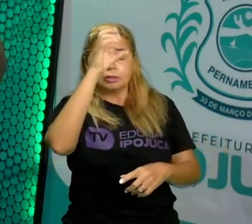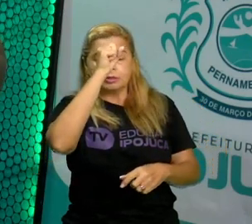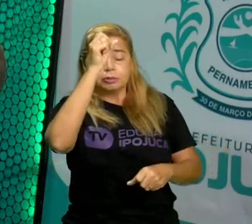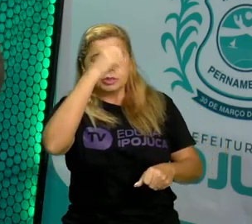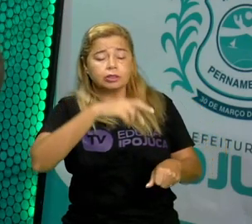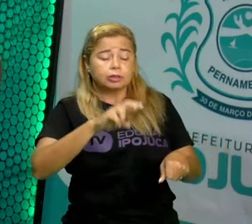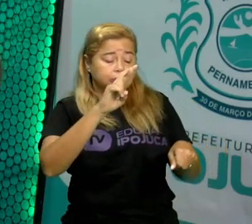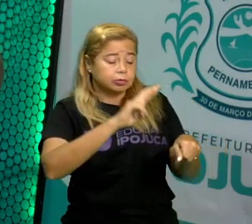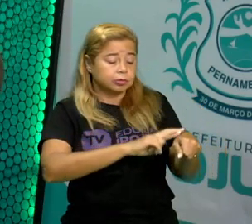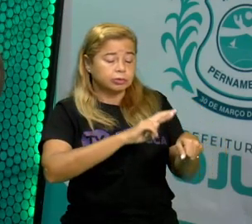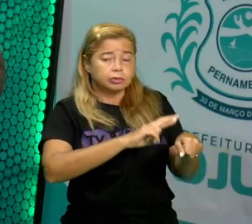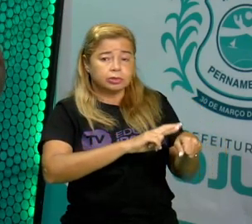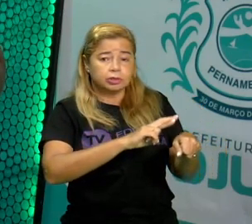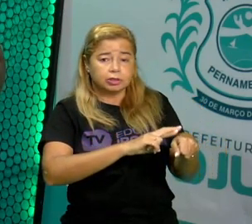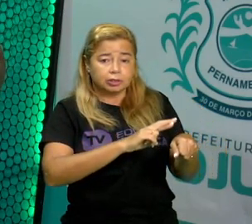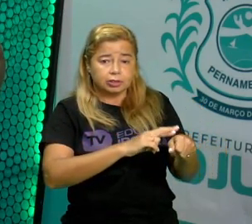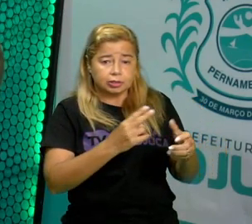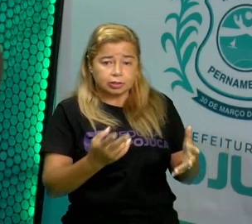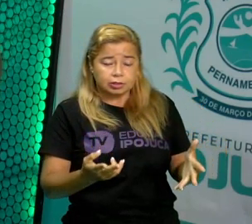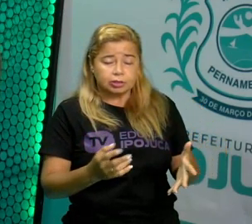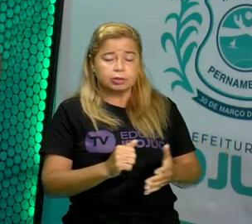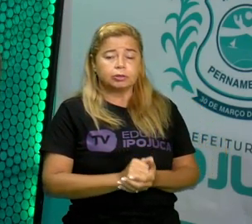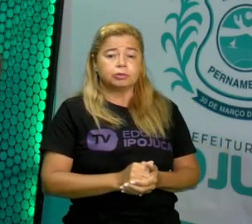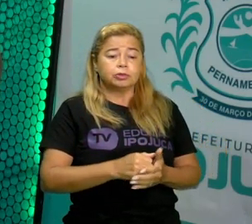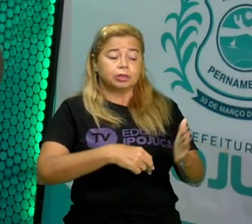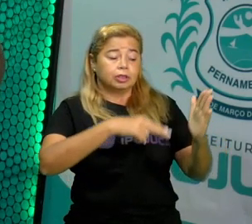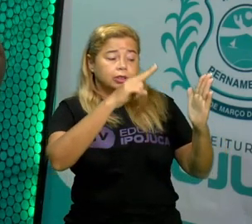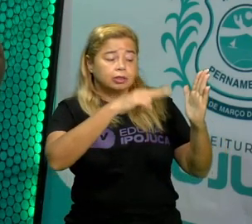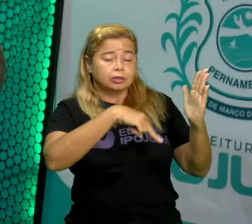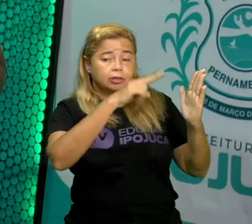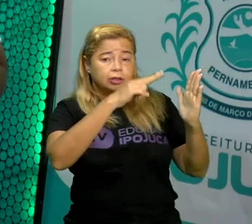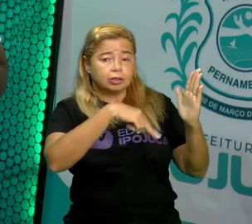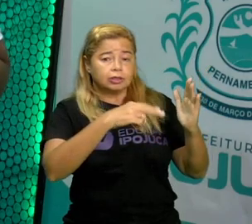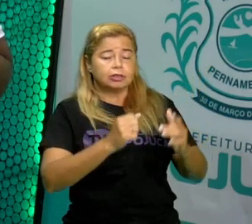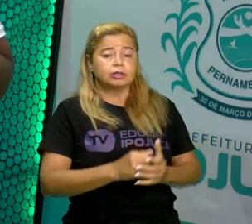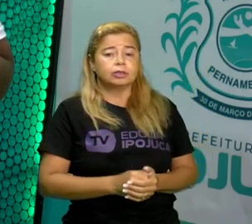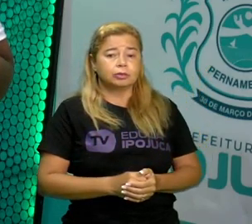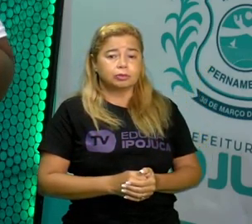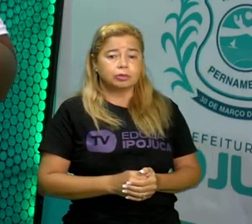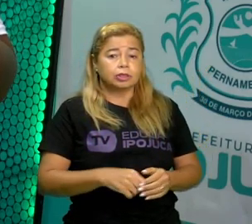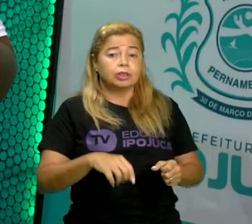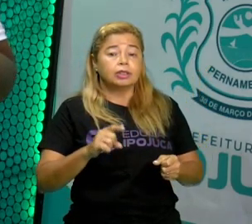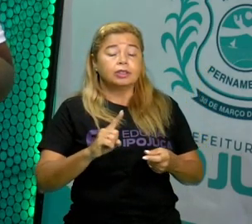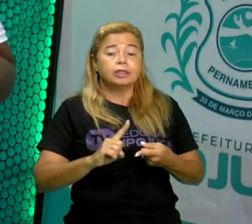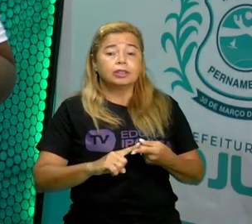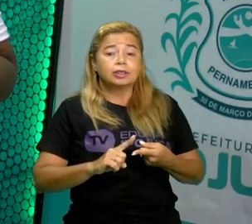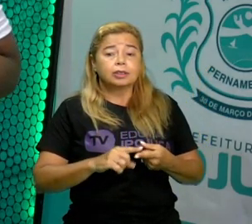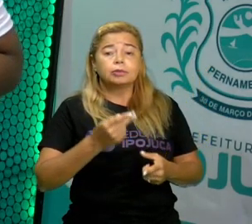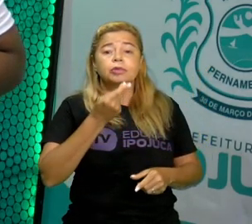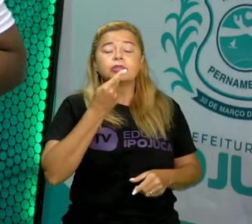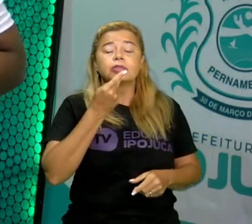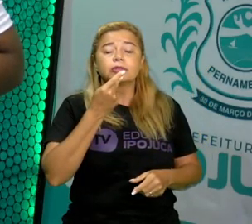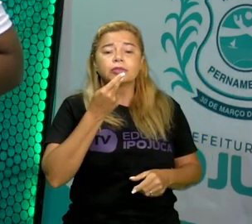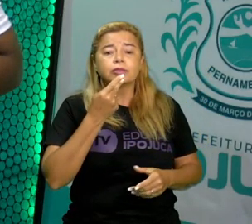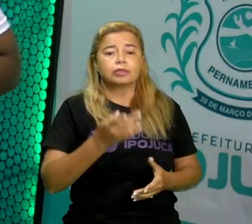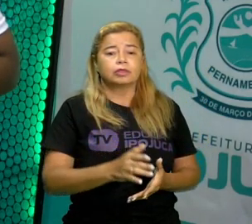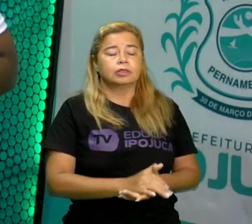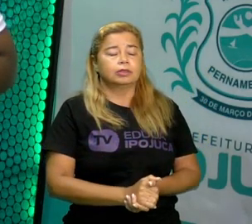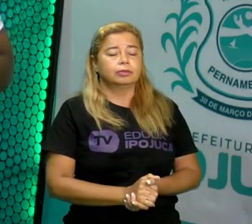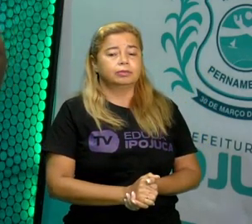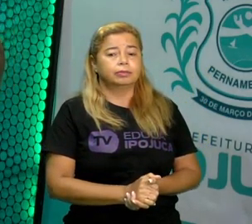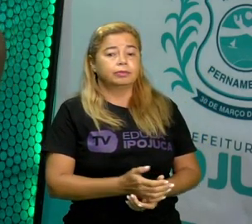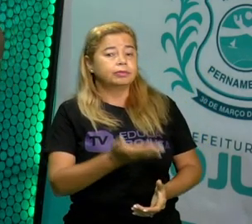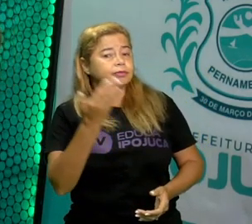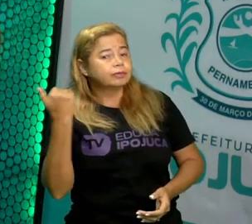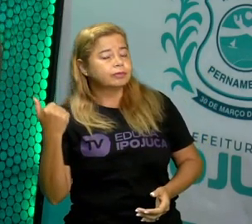entonação, através da leitura, através da nossa fala. Então vamos